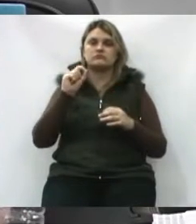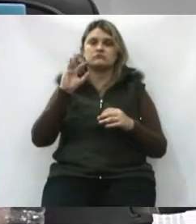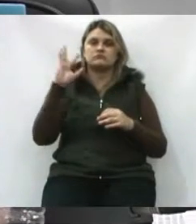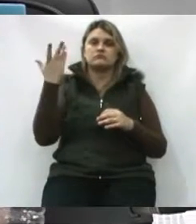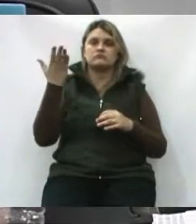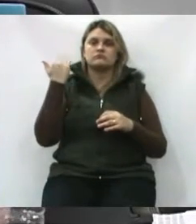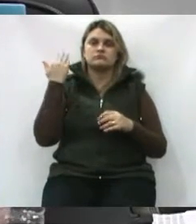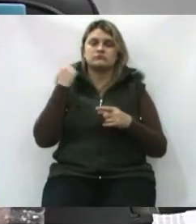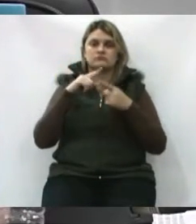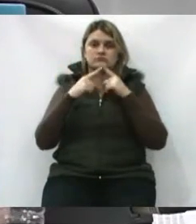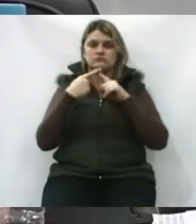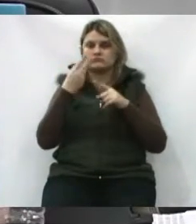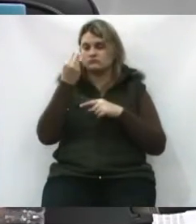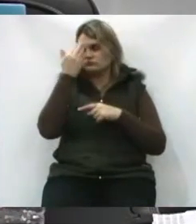prometido. Muito obrigado, senhor presidente. Obrigado.